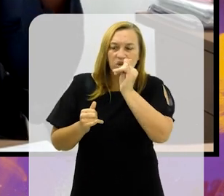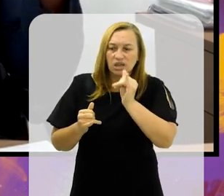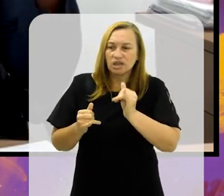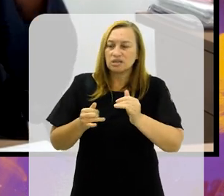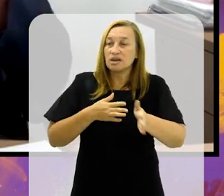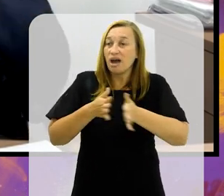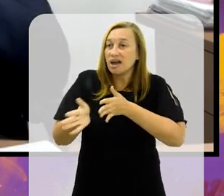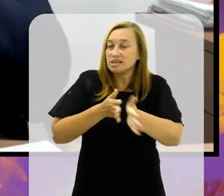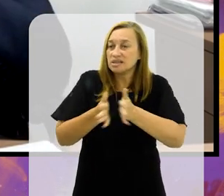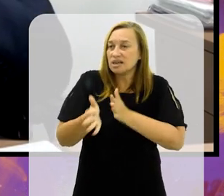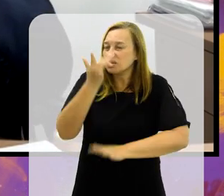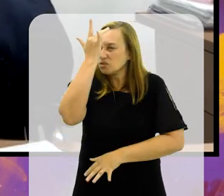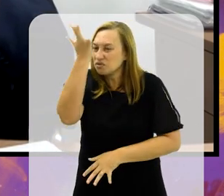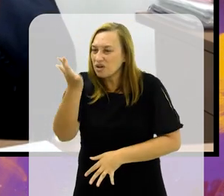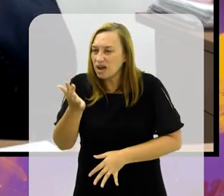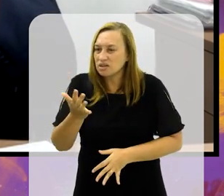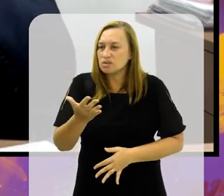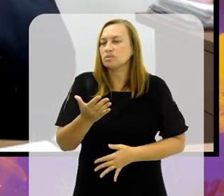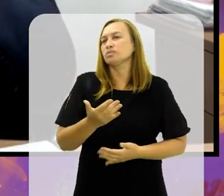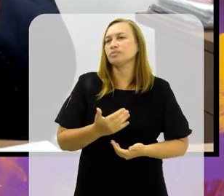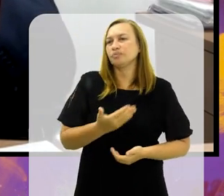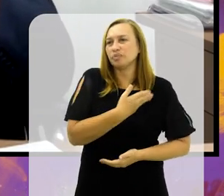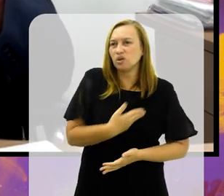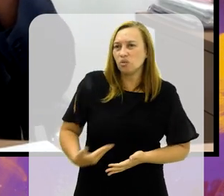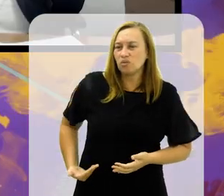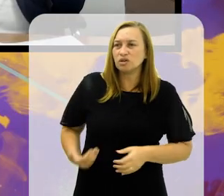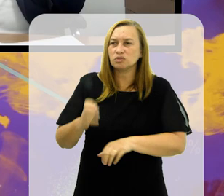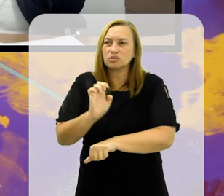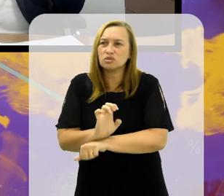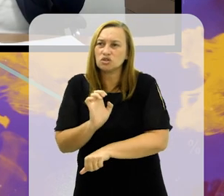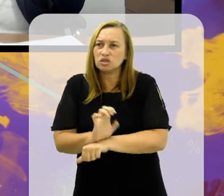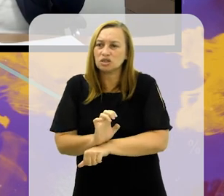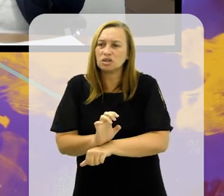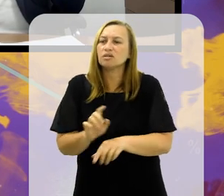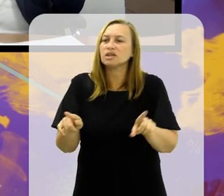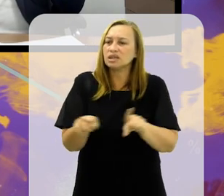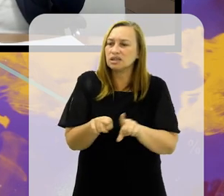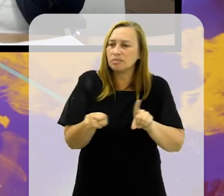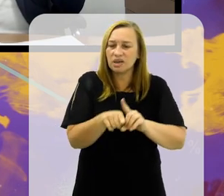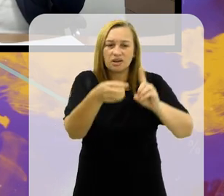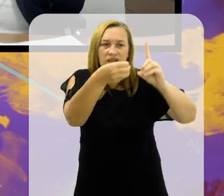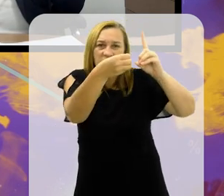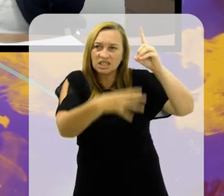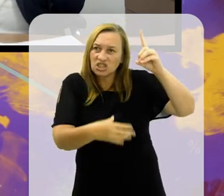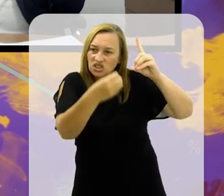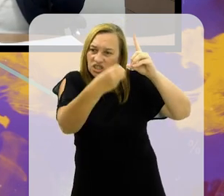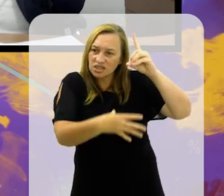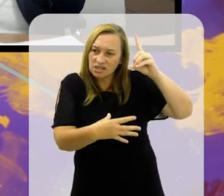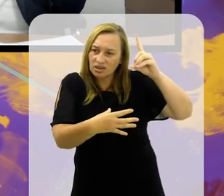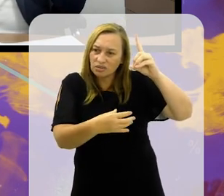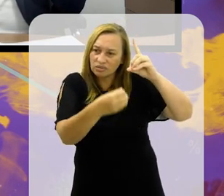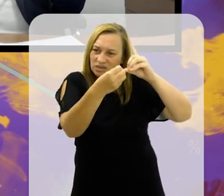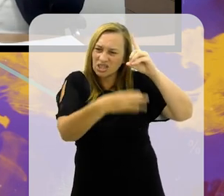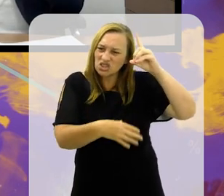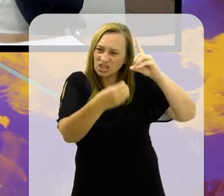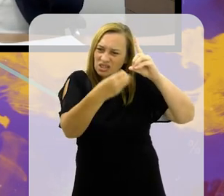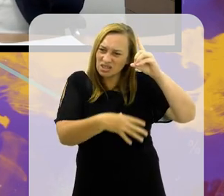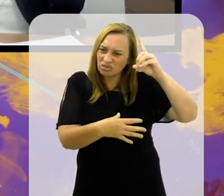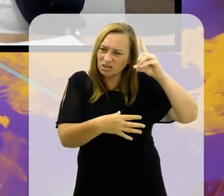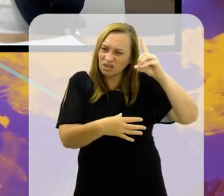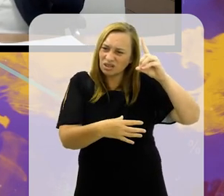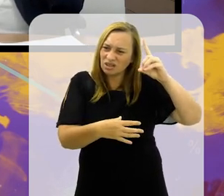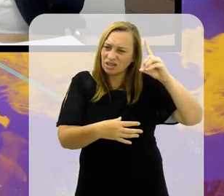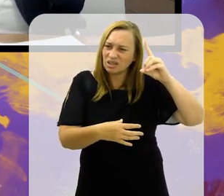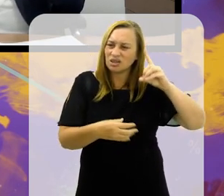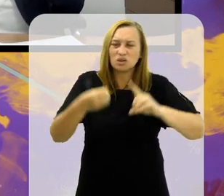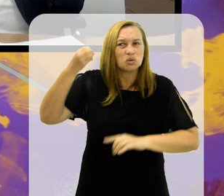facilitado pelo governo do estado, pela Suderge, e tiveram a audiodescrição. Eu posso ficar feliz